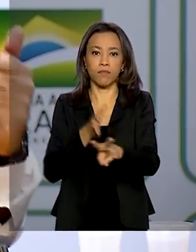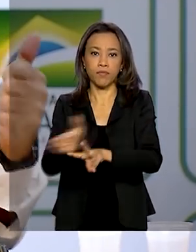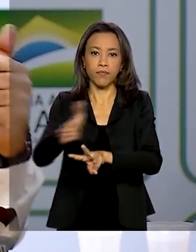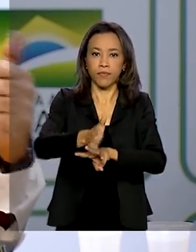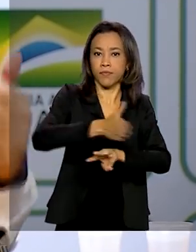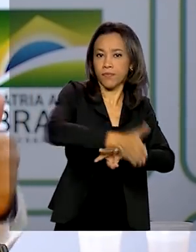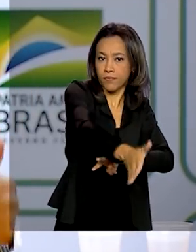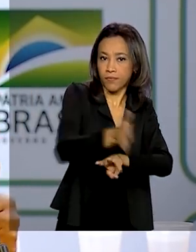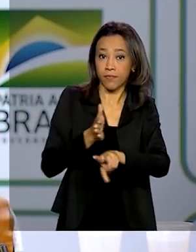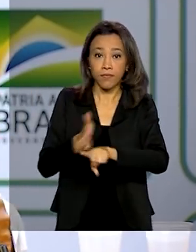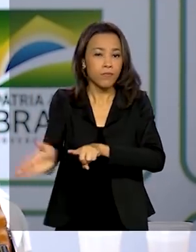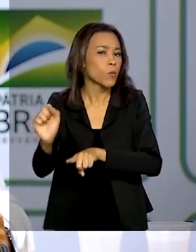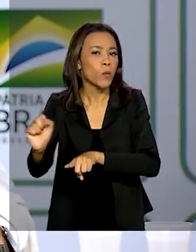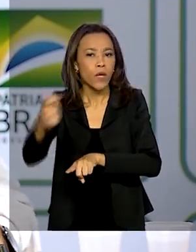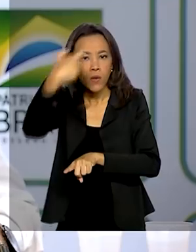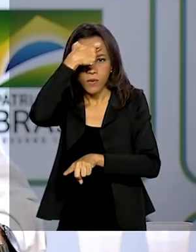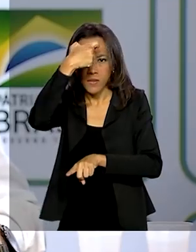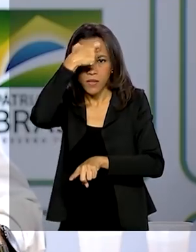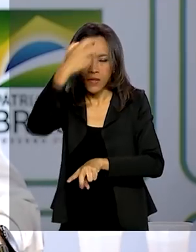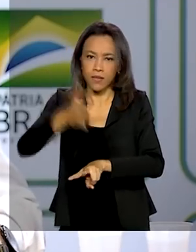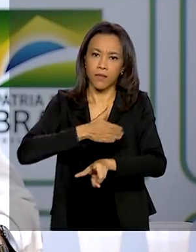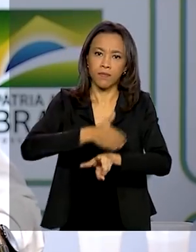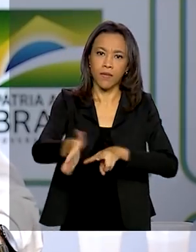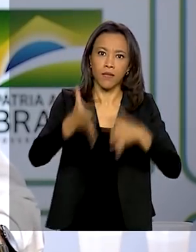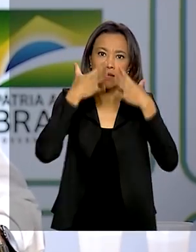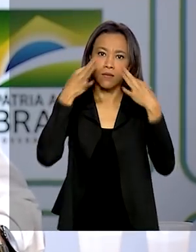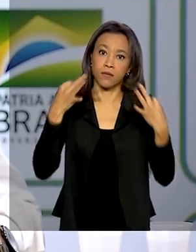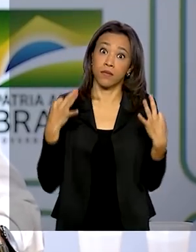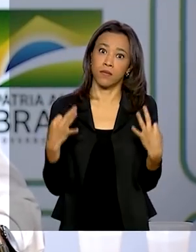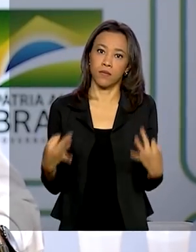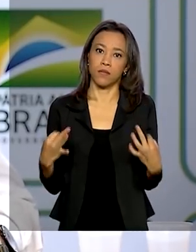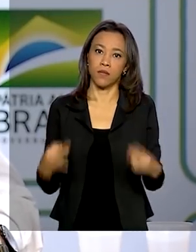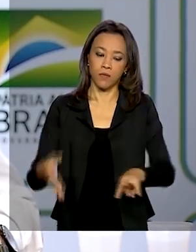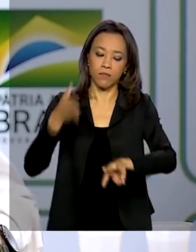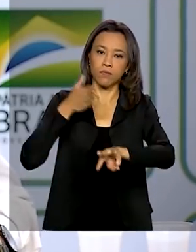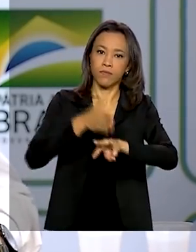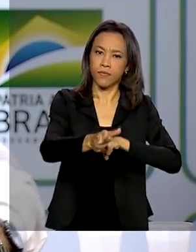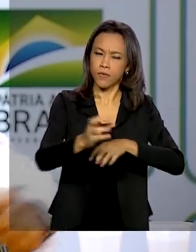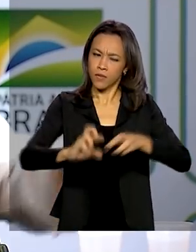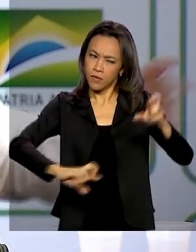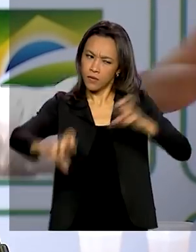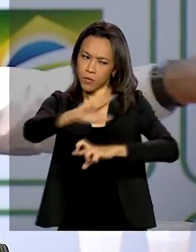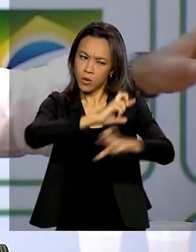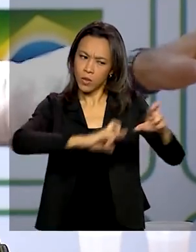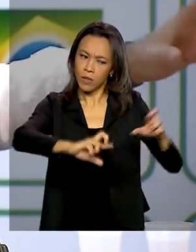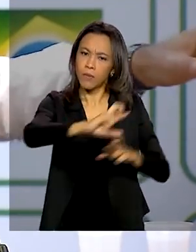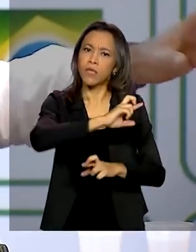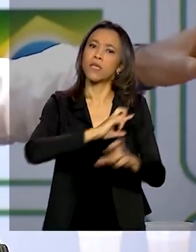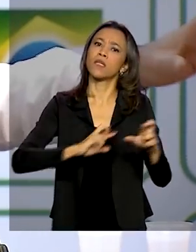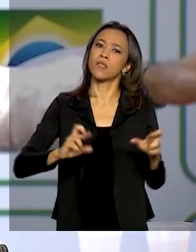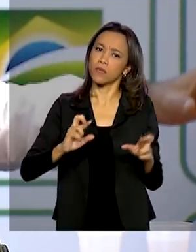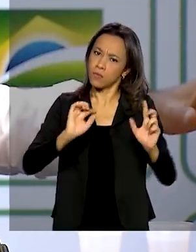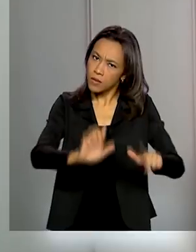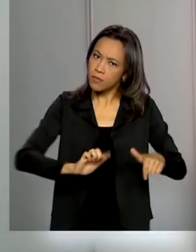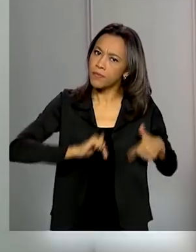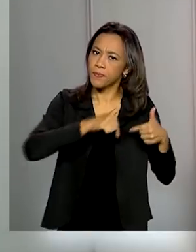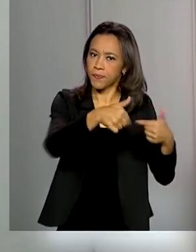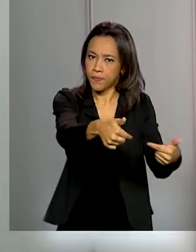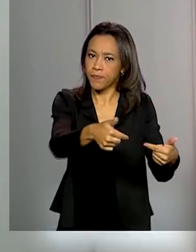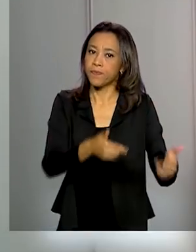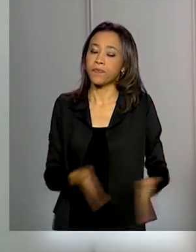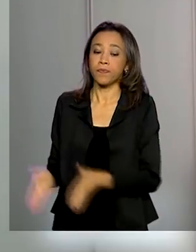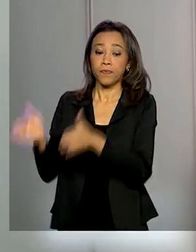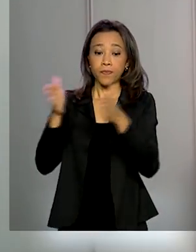Ciência, atenção, monitoramento e operacional. O